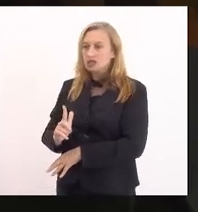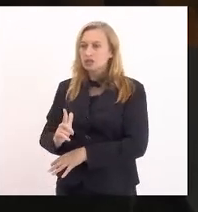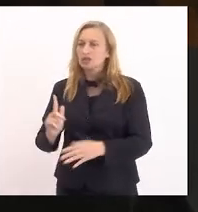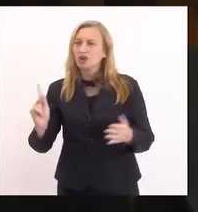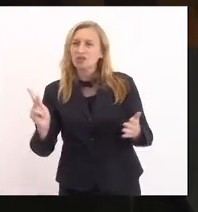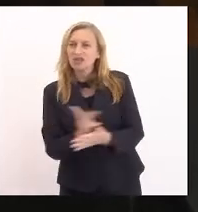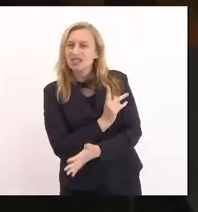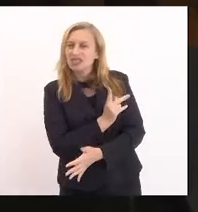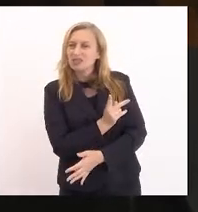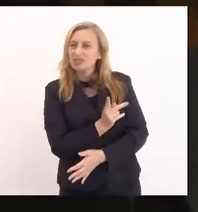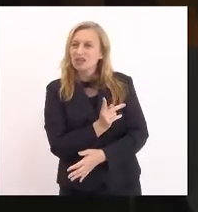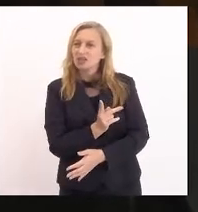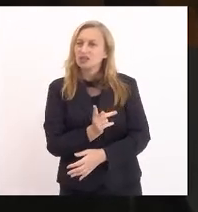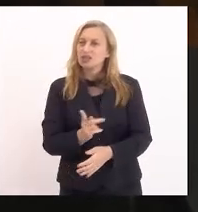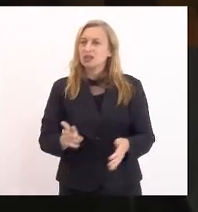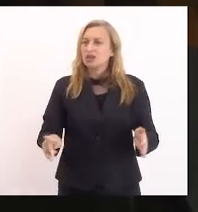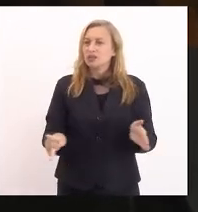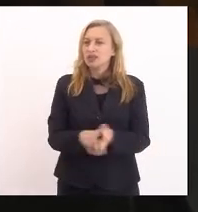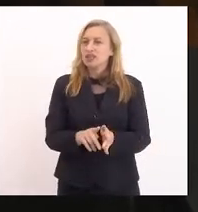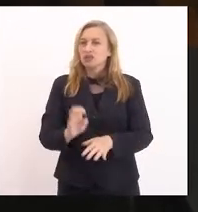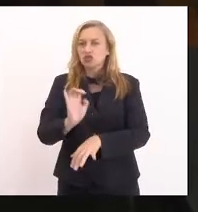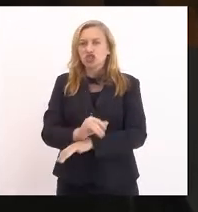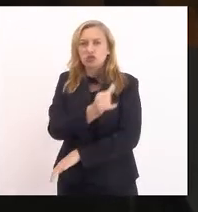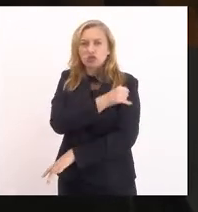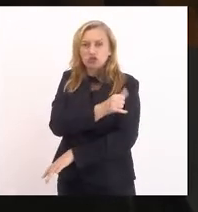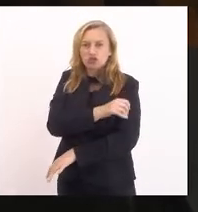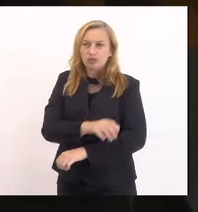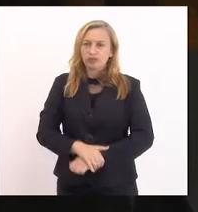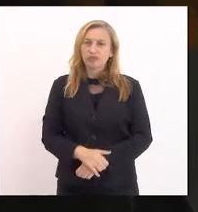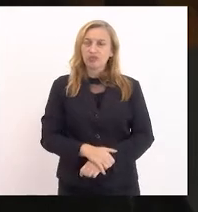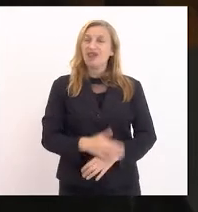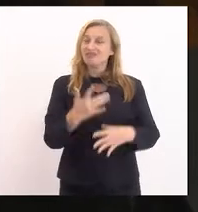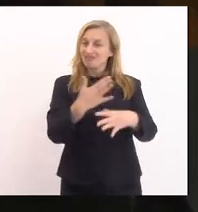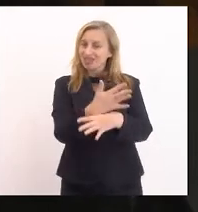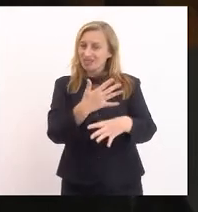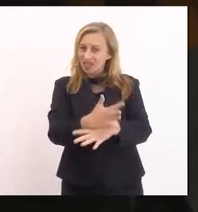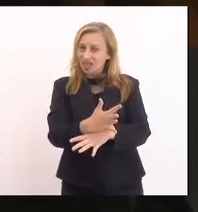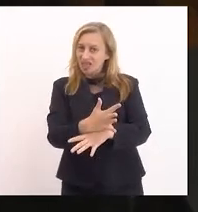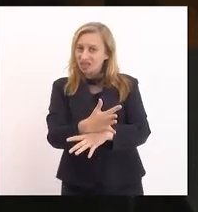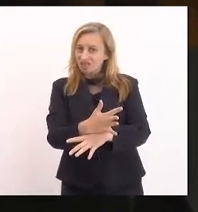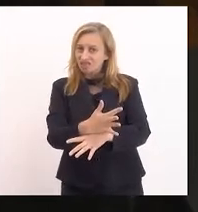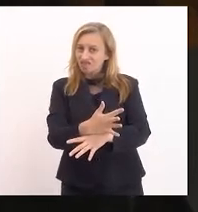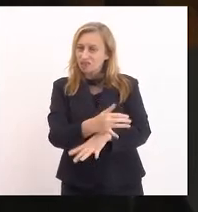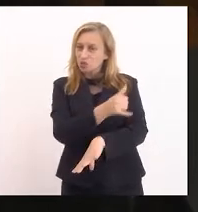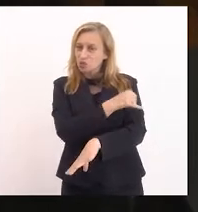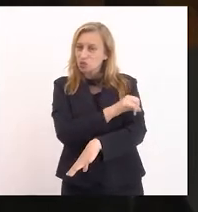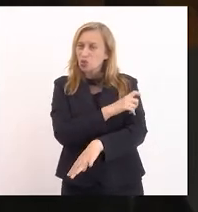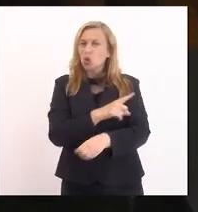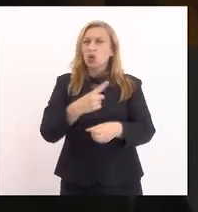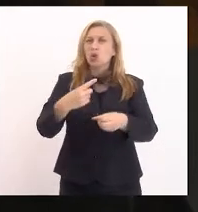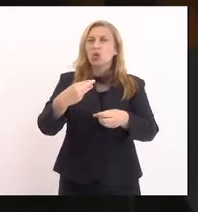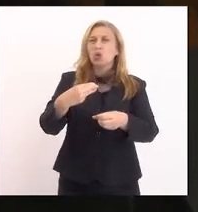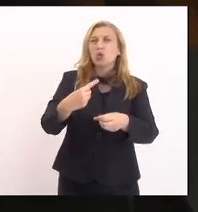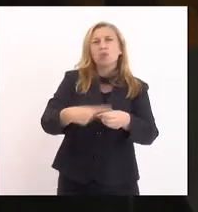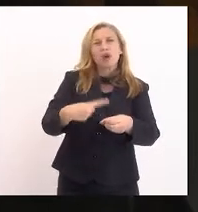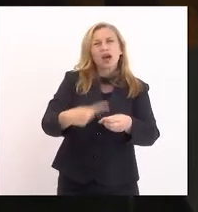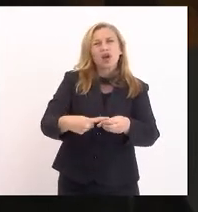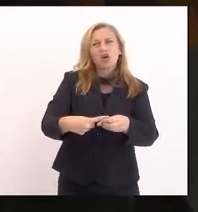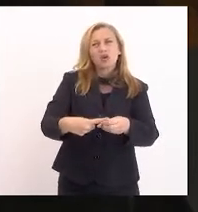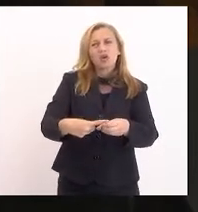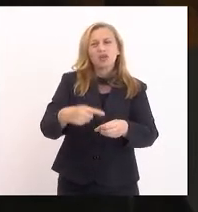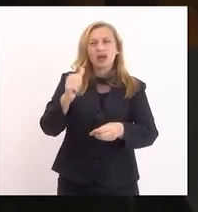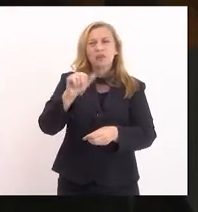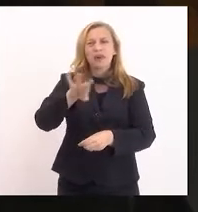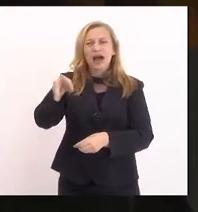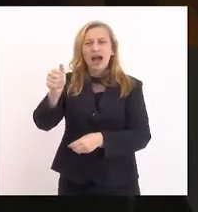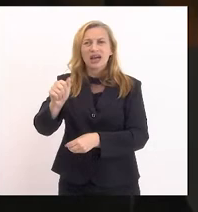partem do estado do Rio de Janeiro. na cidade do Rio de Janeiro, no bairro da Barra da